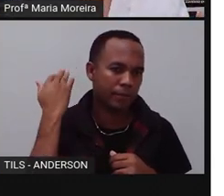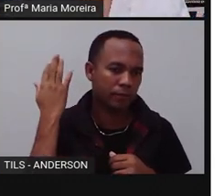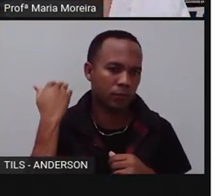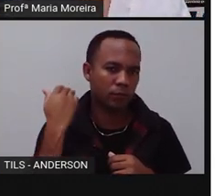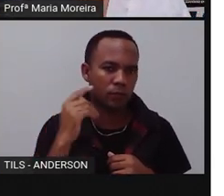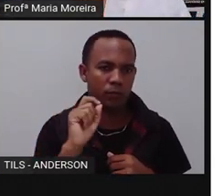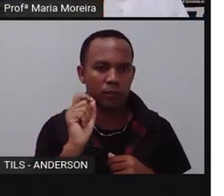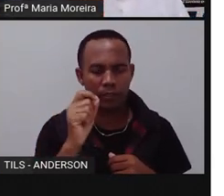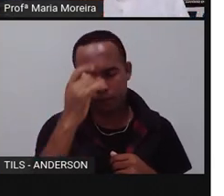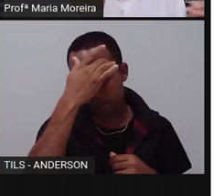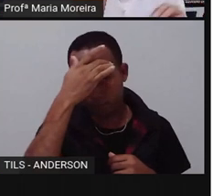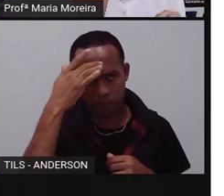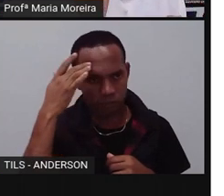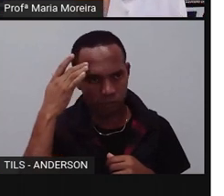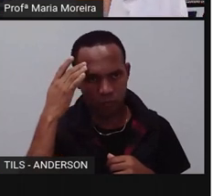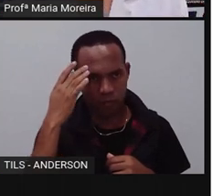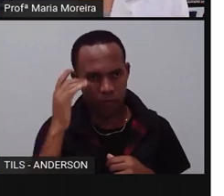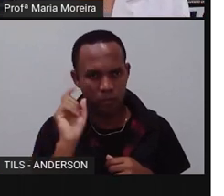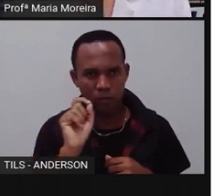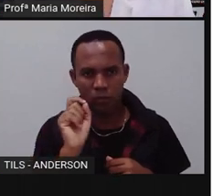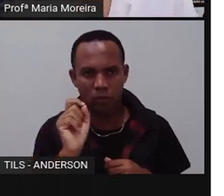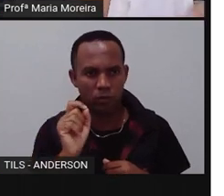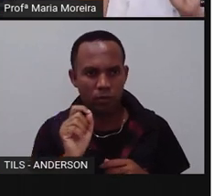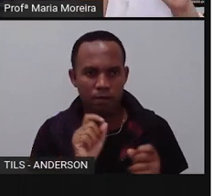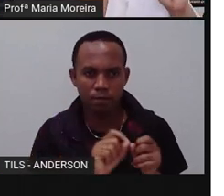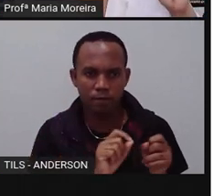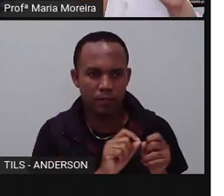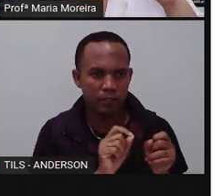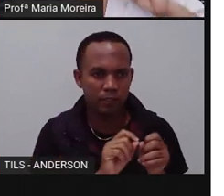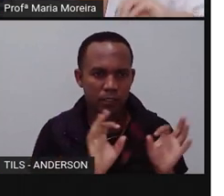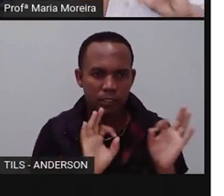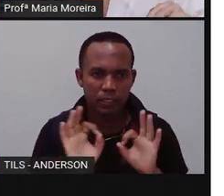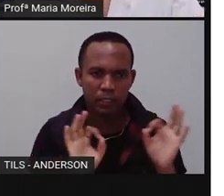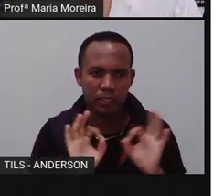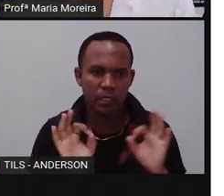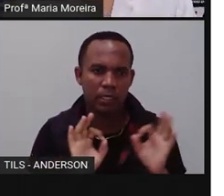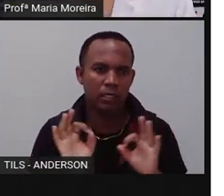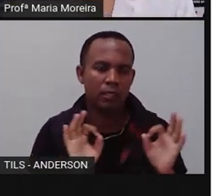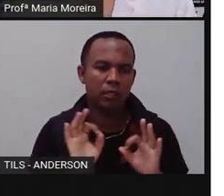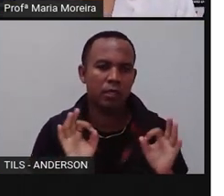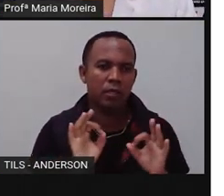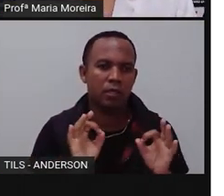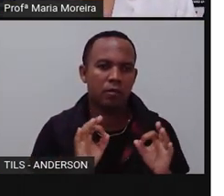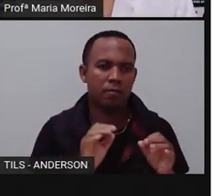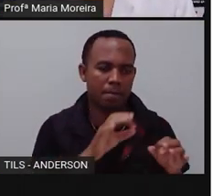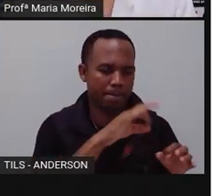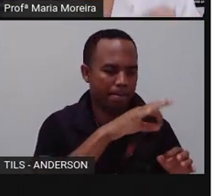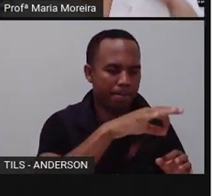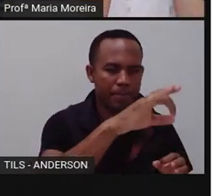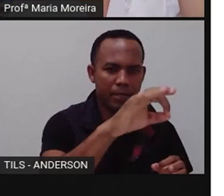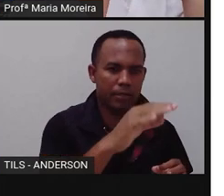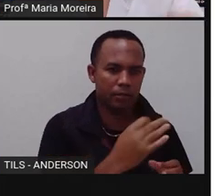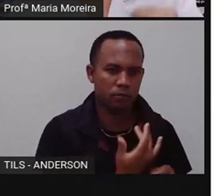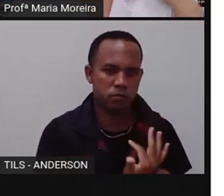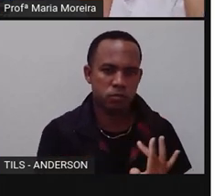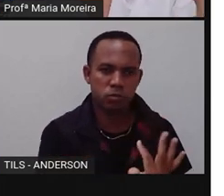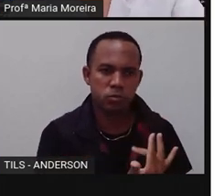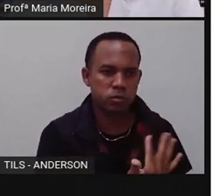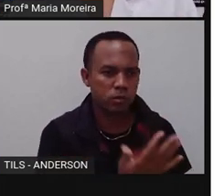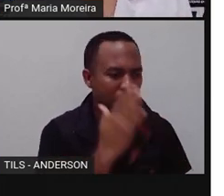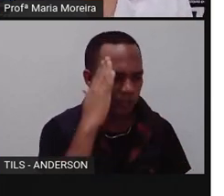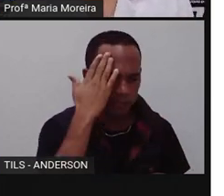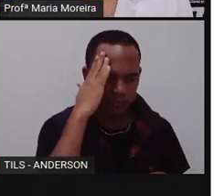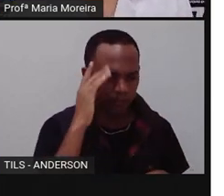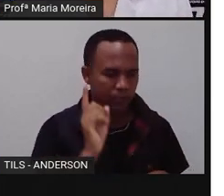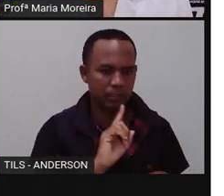paleolítico, as pessoas ainda não cultivavam o quê? Porque não tinham esse hábito da agricultura. Eles ainda não compreendiam, né?